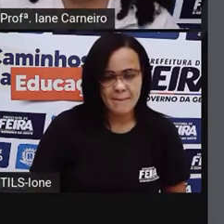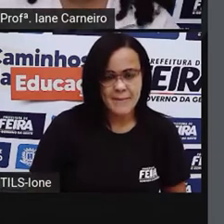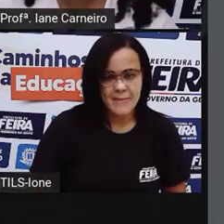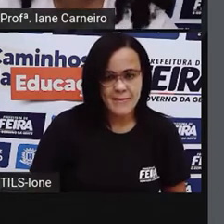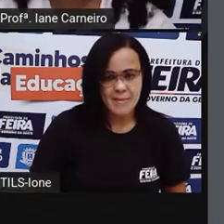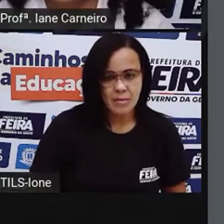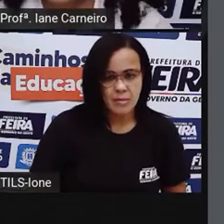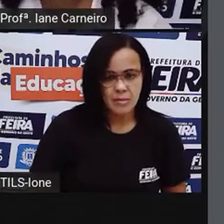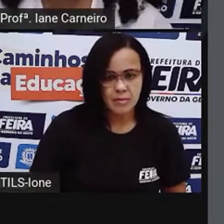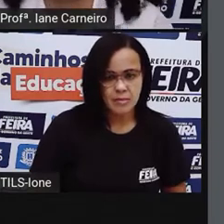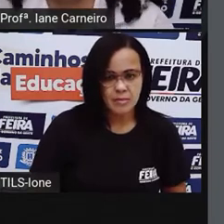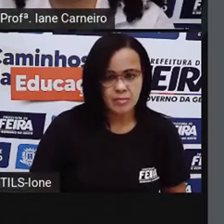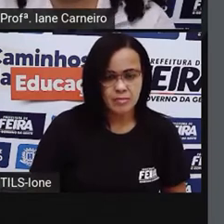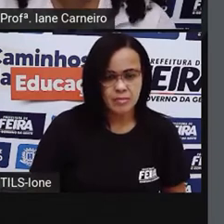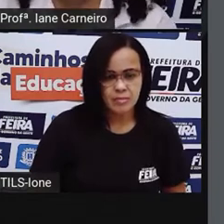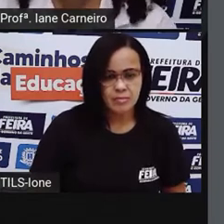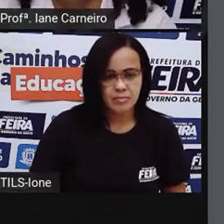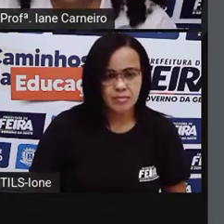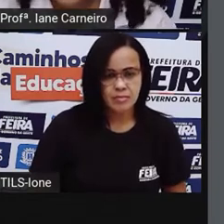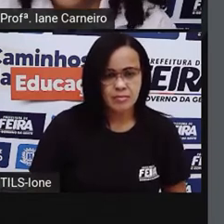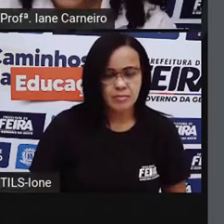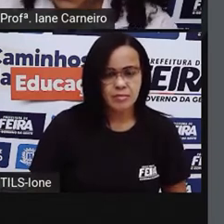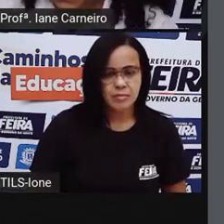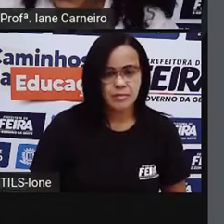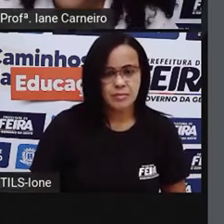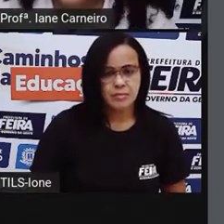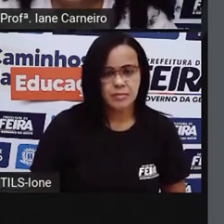rabo até faz calos.